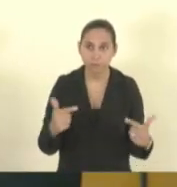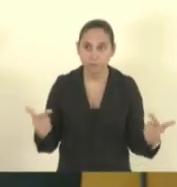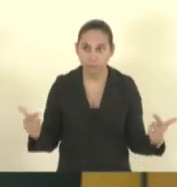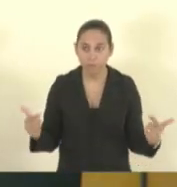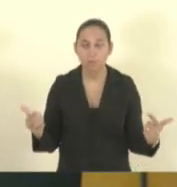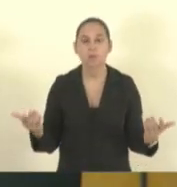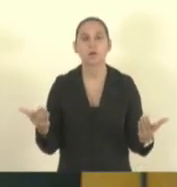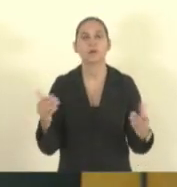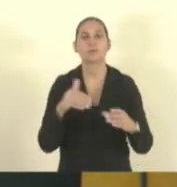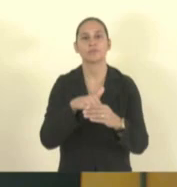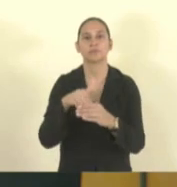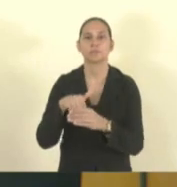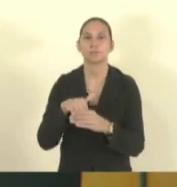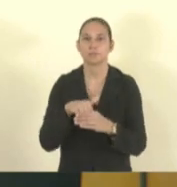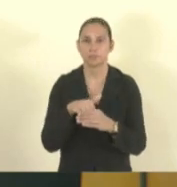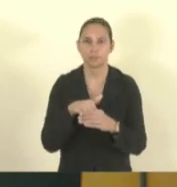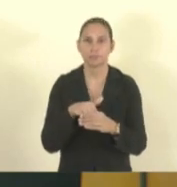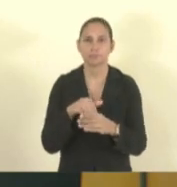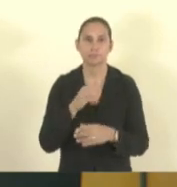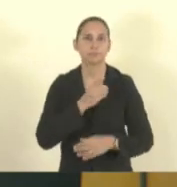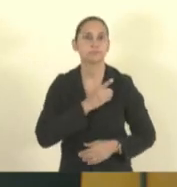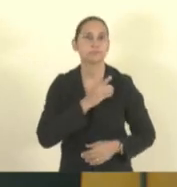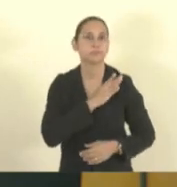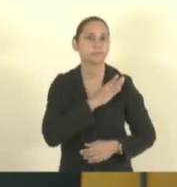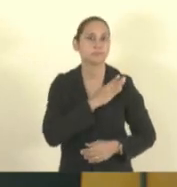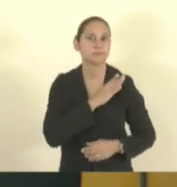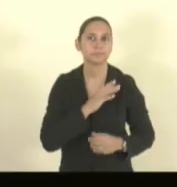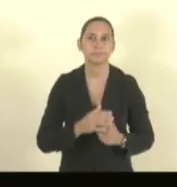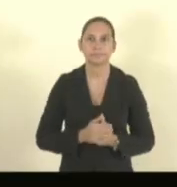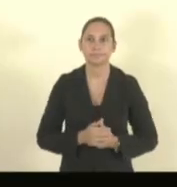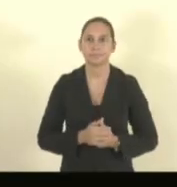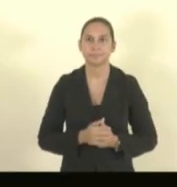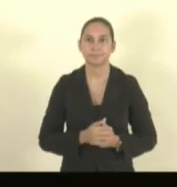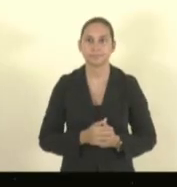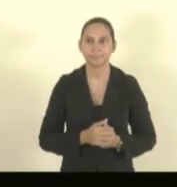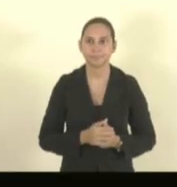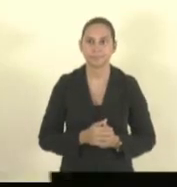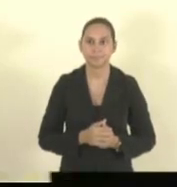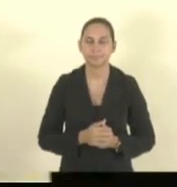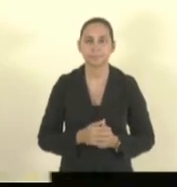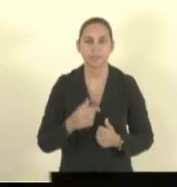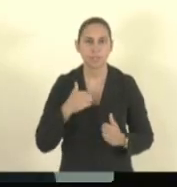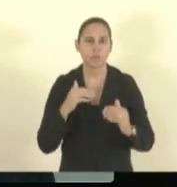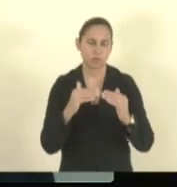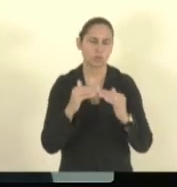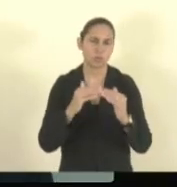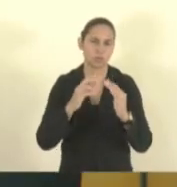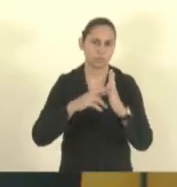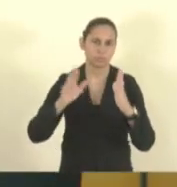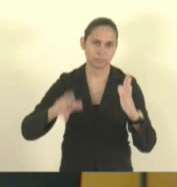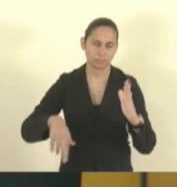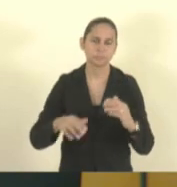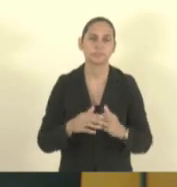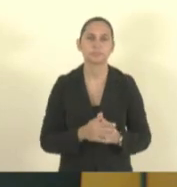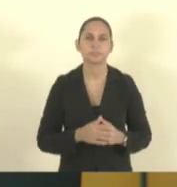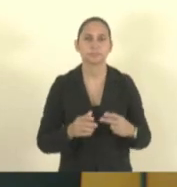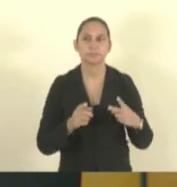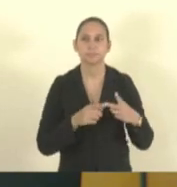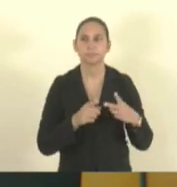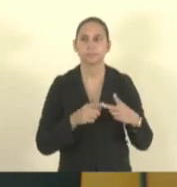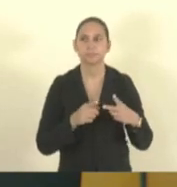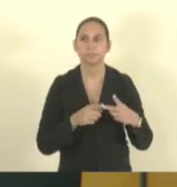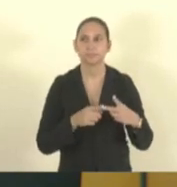discutir, em votação. Deputado Danilo Baiense, como vota? Voto com o relator, presidente. Com o relator, deputado Tiago Hoffman.